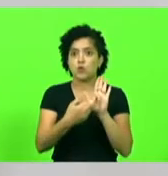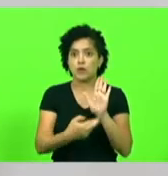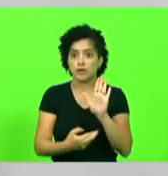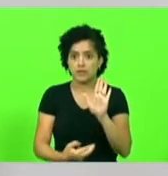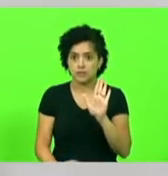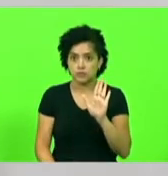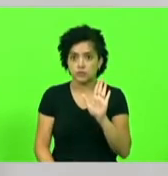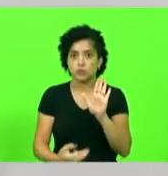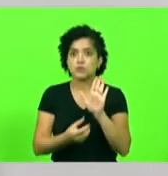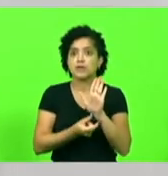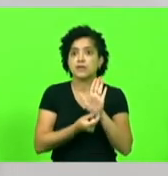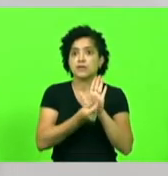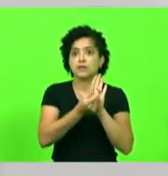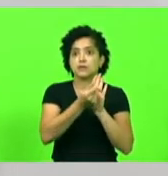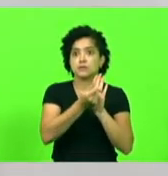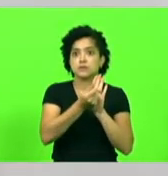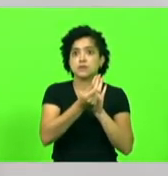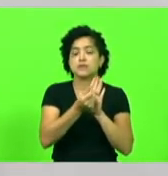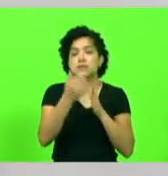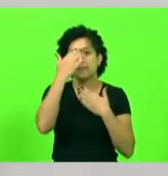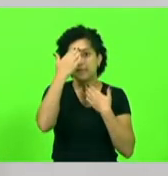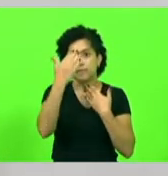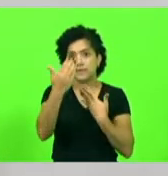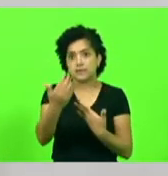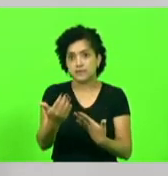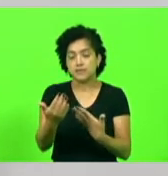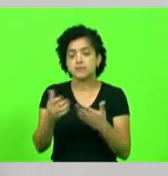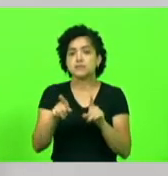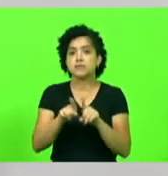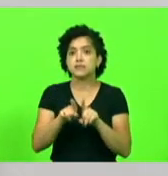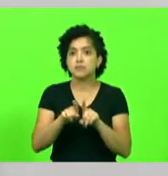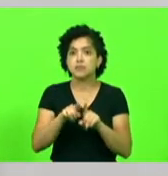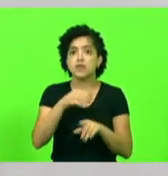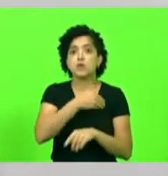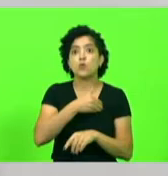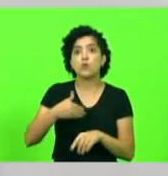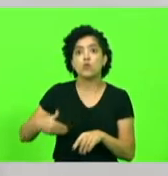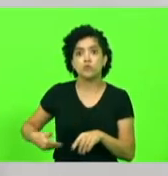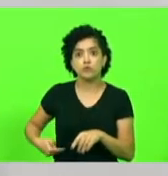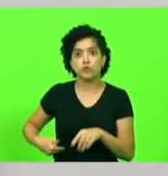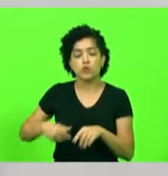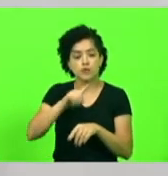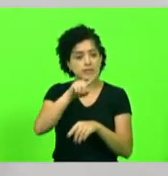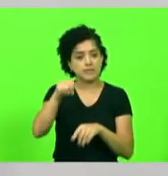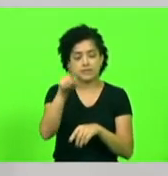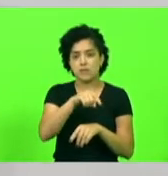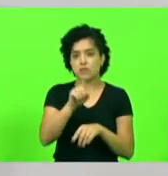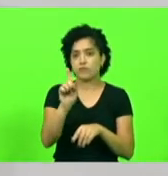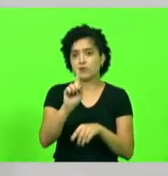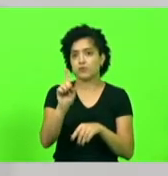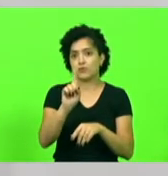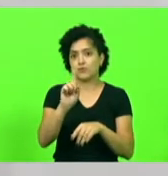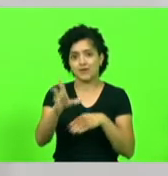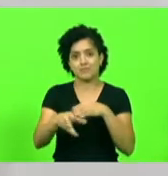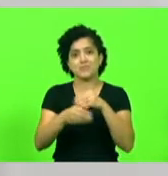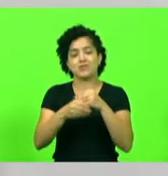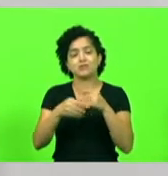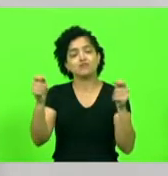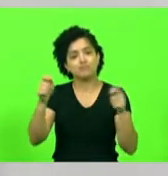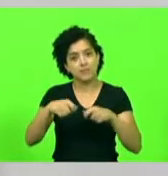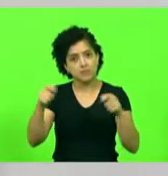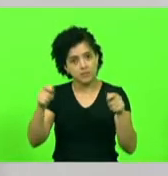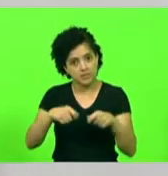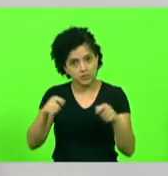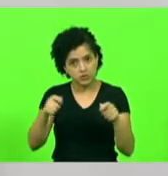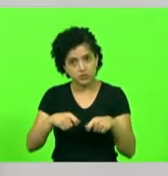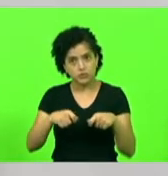orçamentária. E agradecer também ao governo que não vetou esta emenda, que permitiu que ela